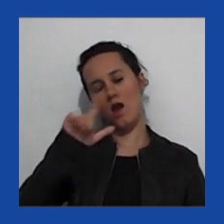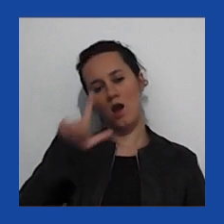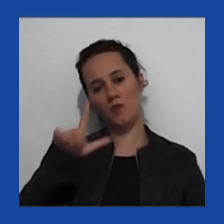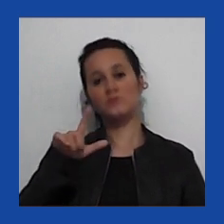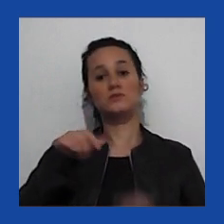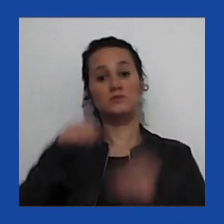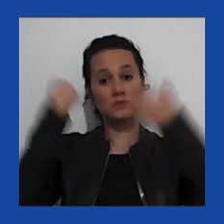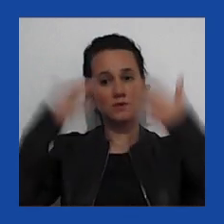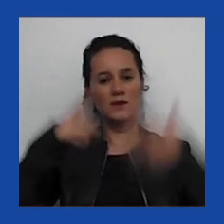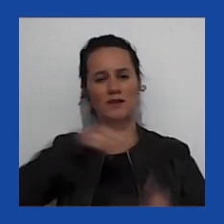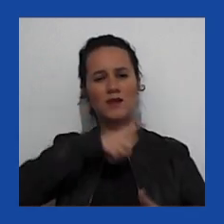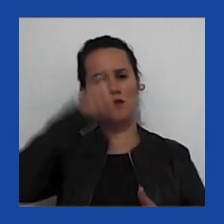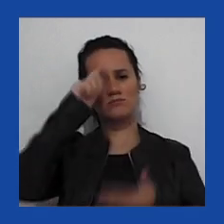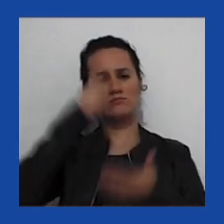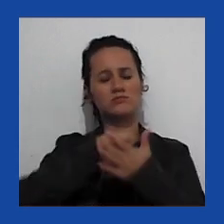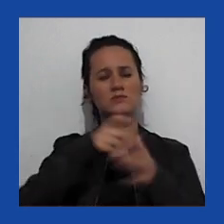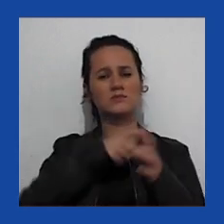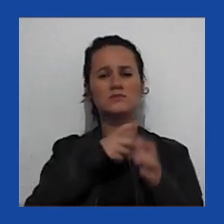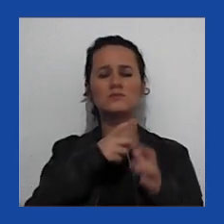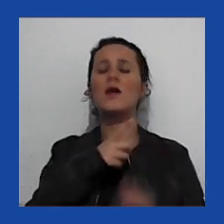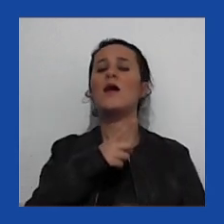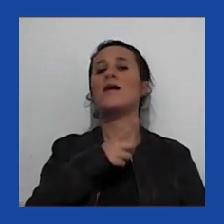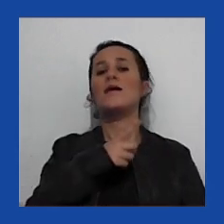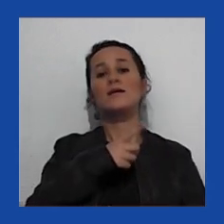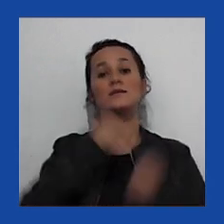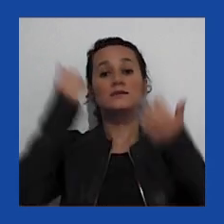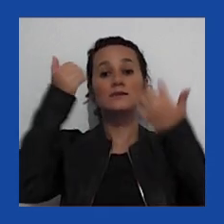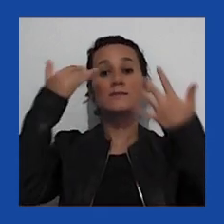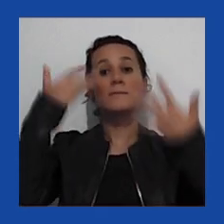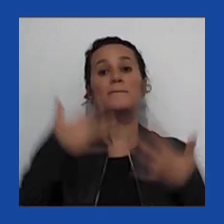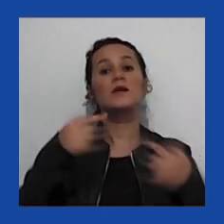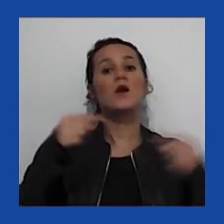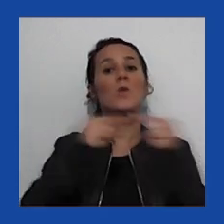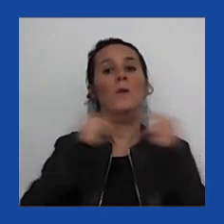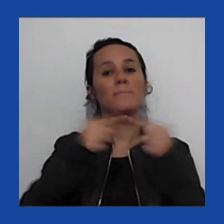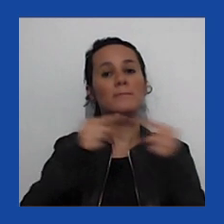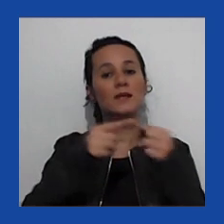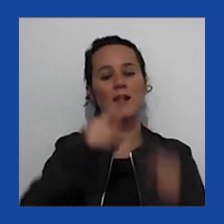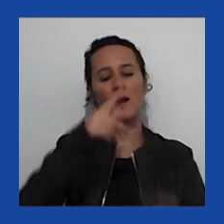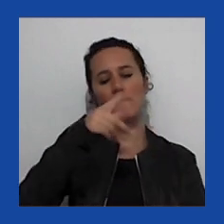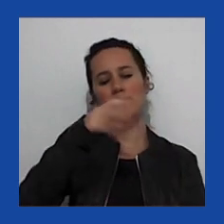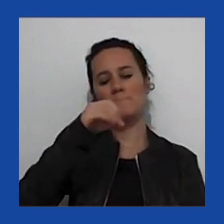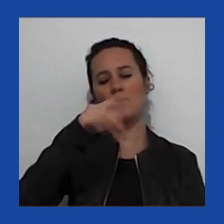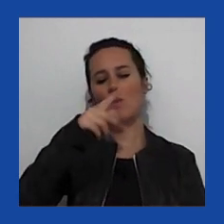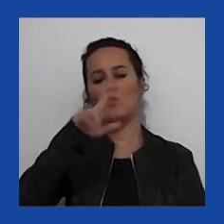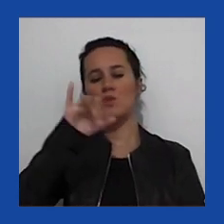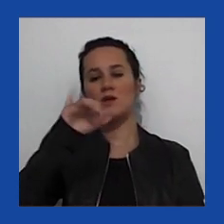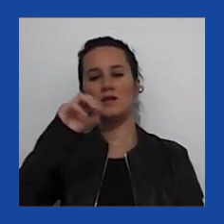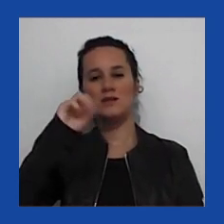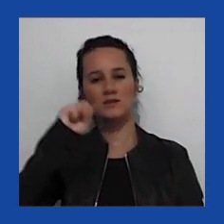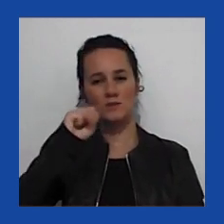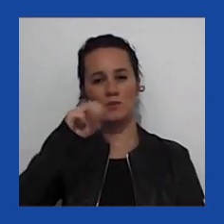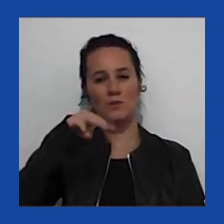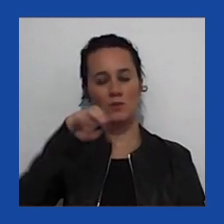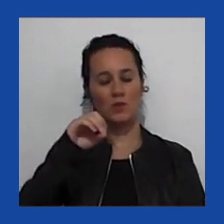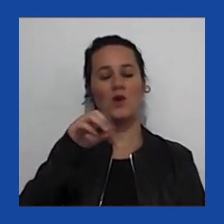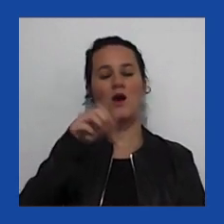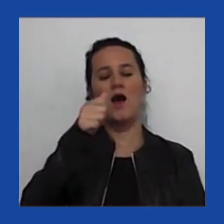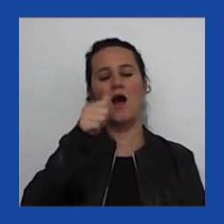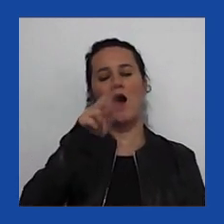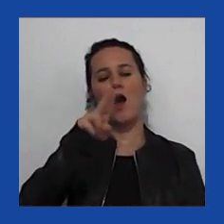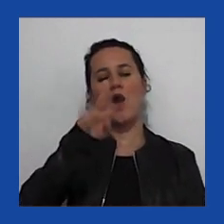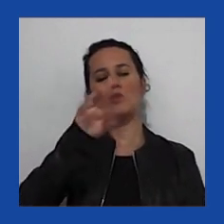se pode passar. Eles chamam populismo autoritário, que ameaça